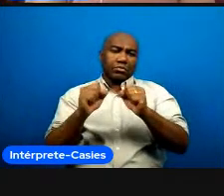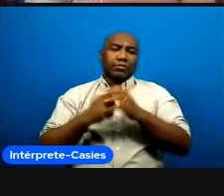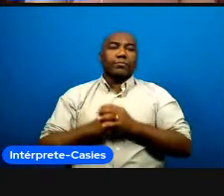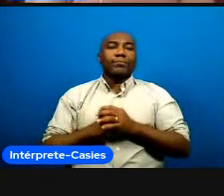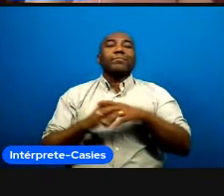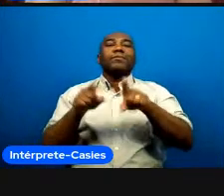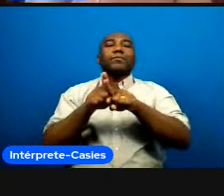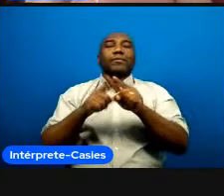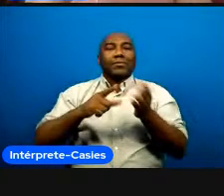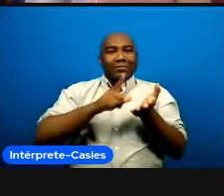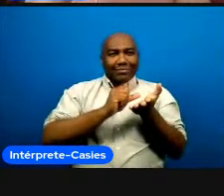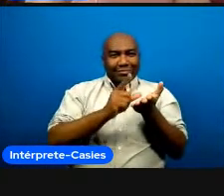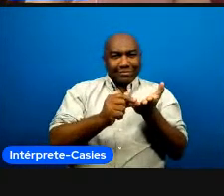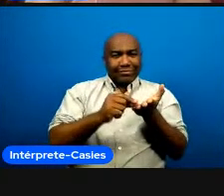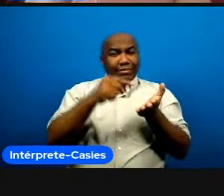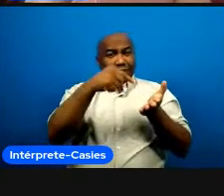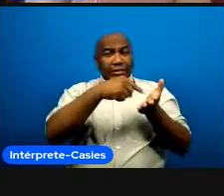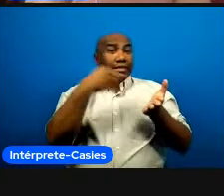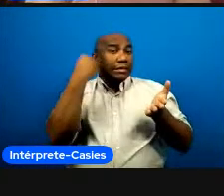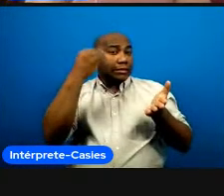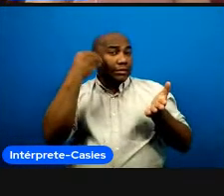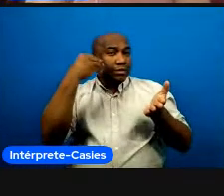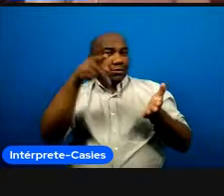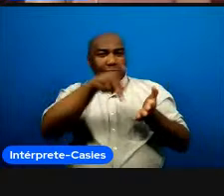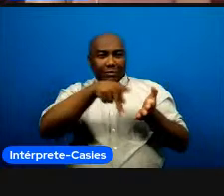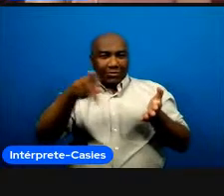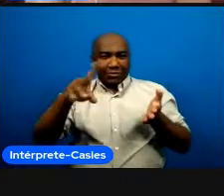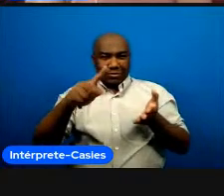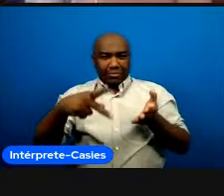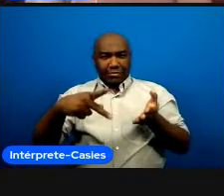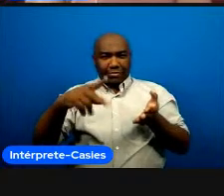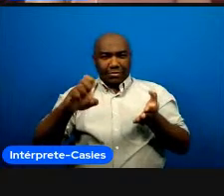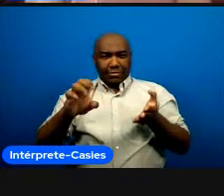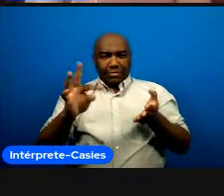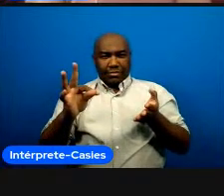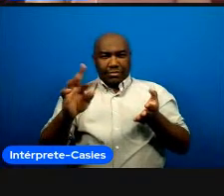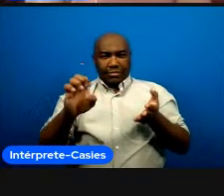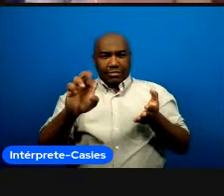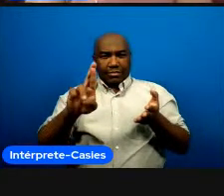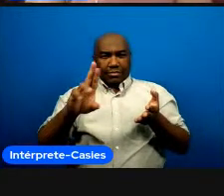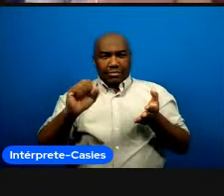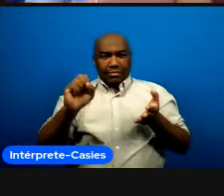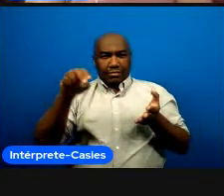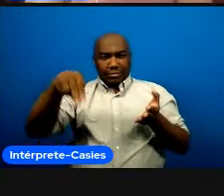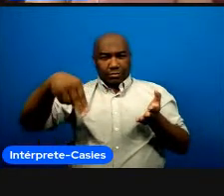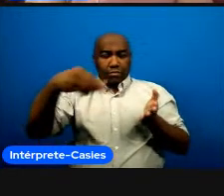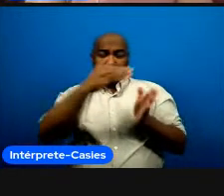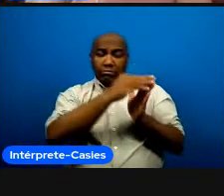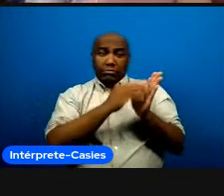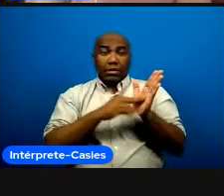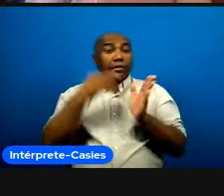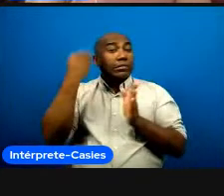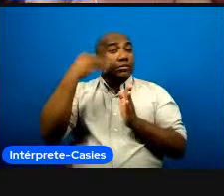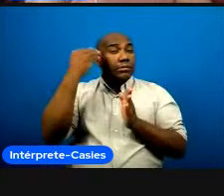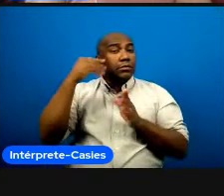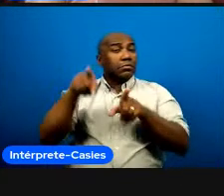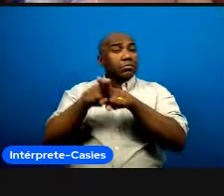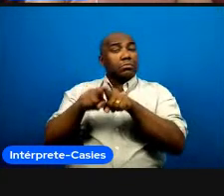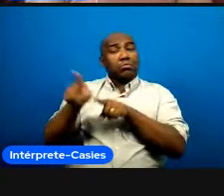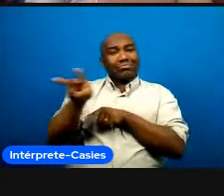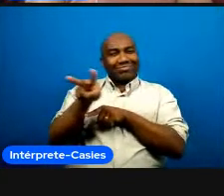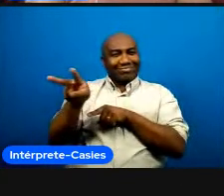de um professor o Peterson ele trabalha na rede escolar juntamente com o professor João Marcelo